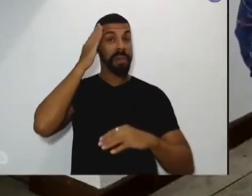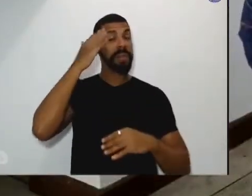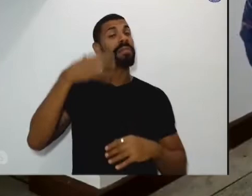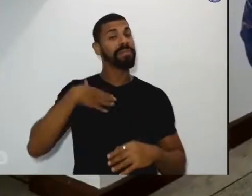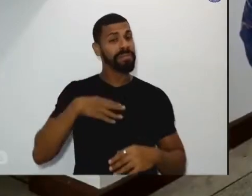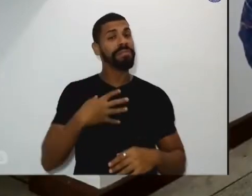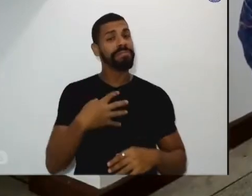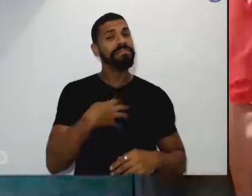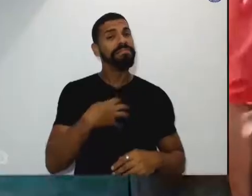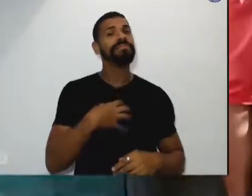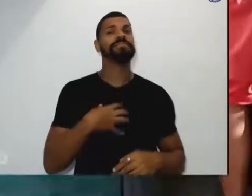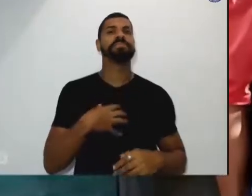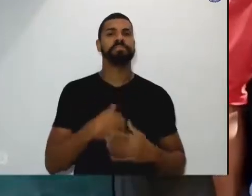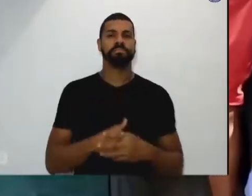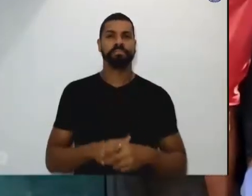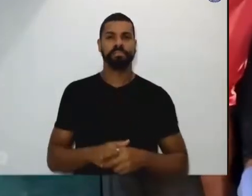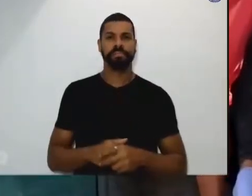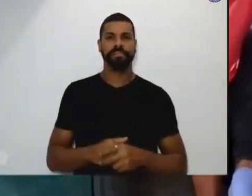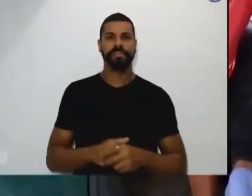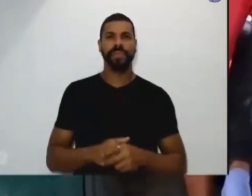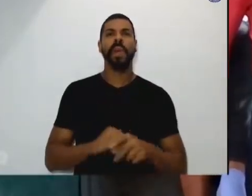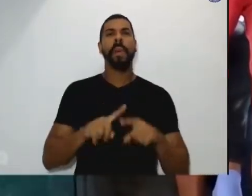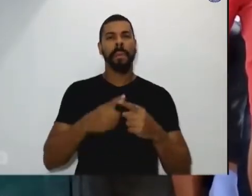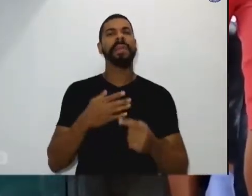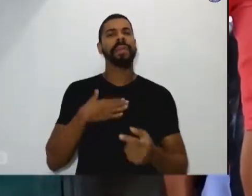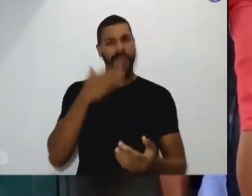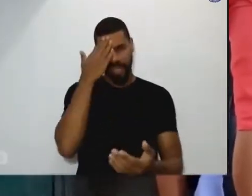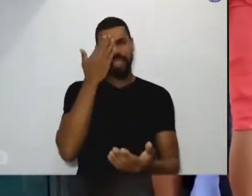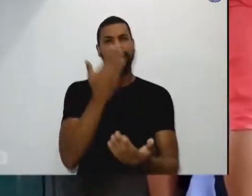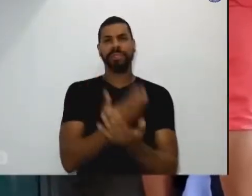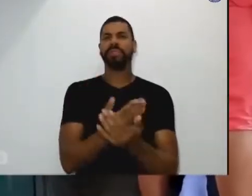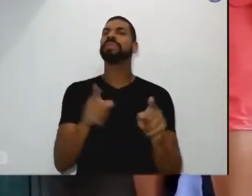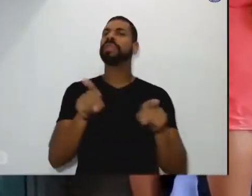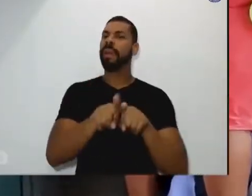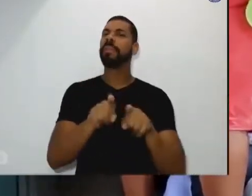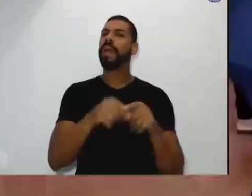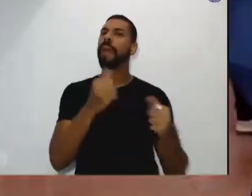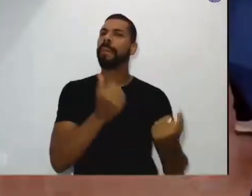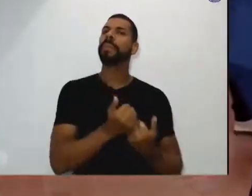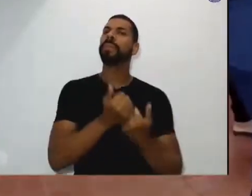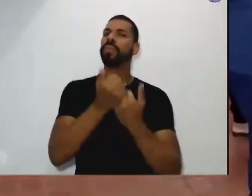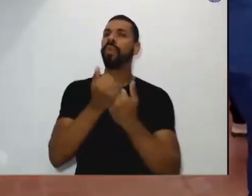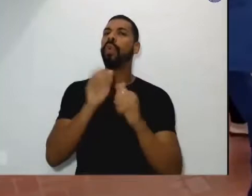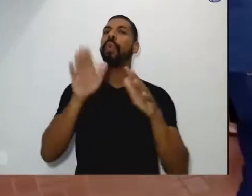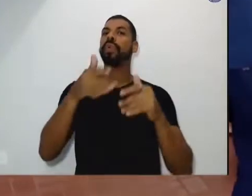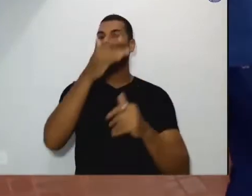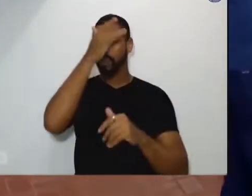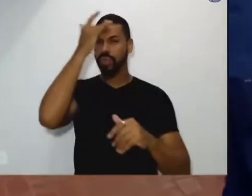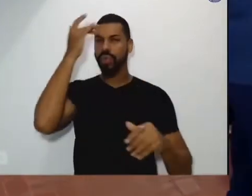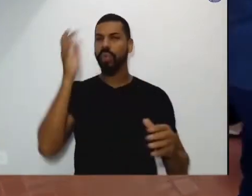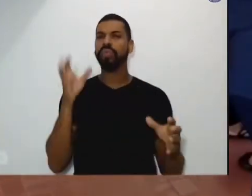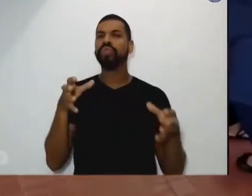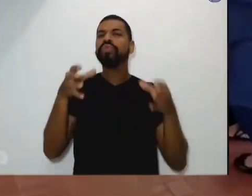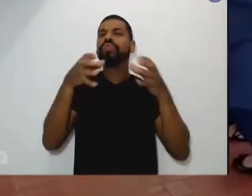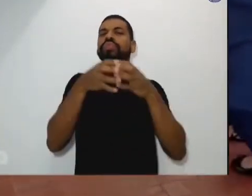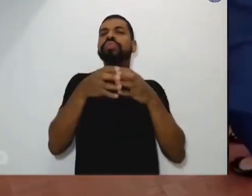diversificadas. Mas eu acredito também que as parcerias, quando alguém é parceiro, que não pode estar ali fazendo o gesto, mas ele